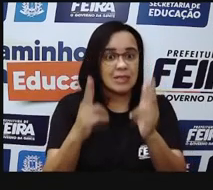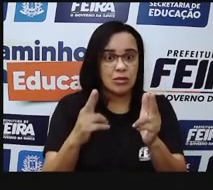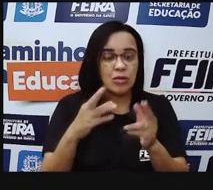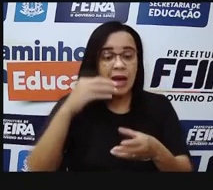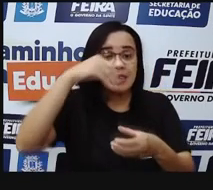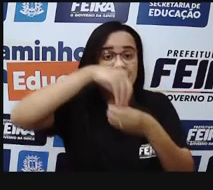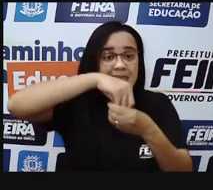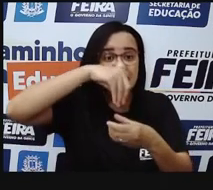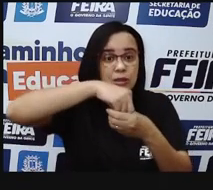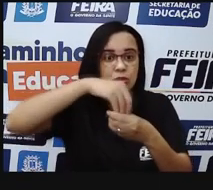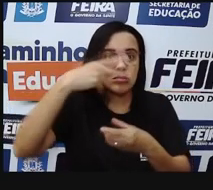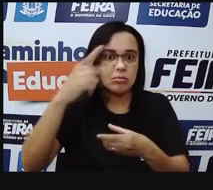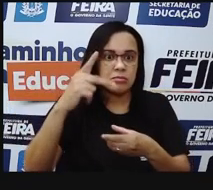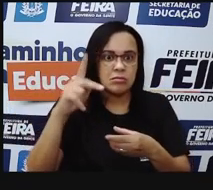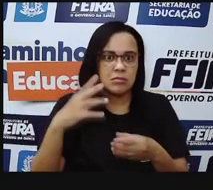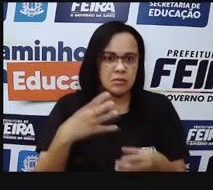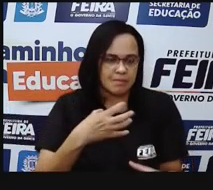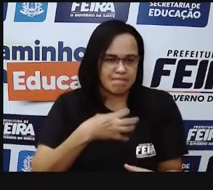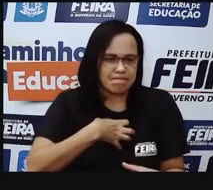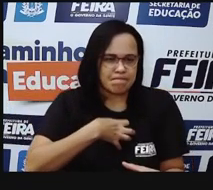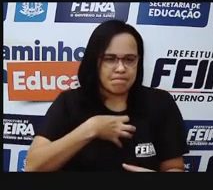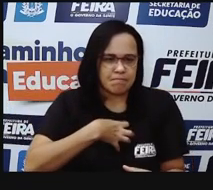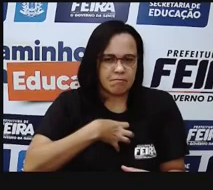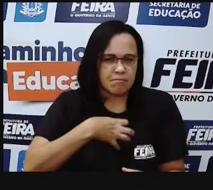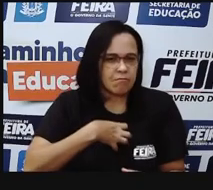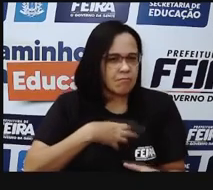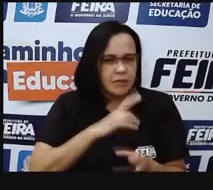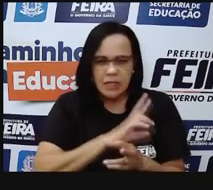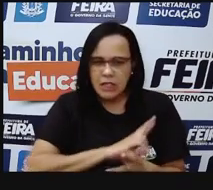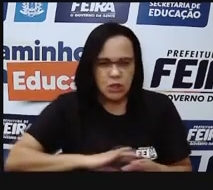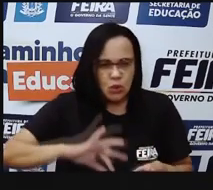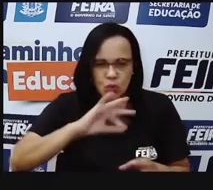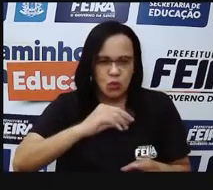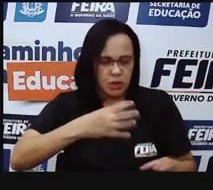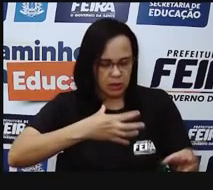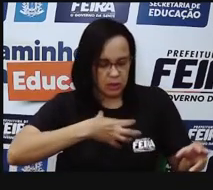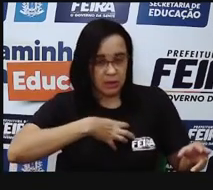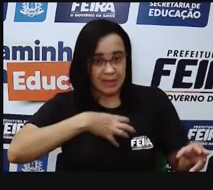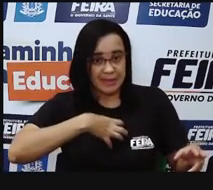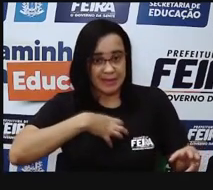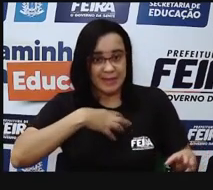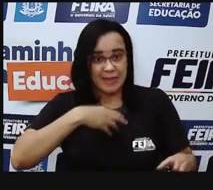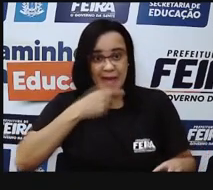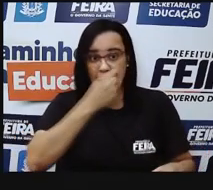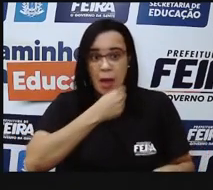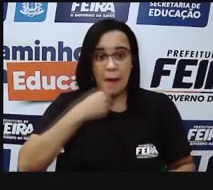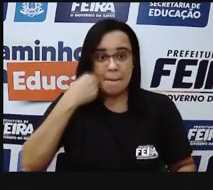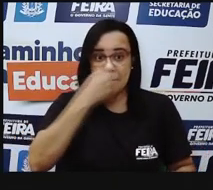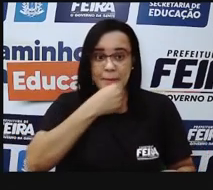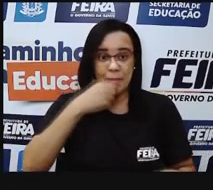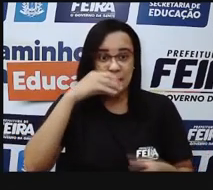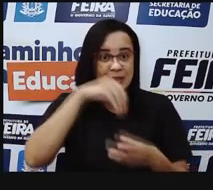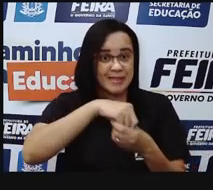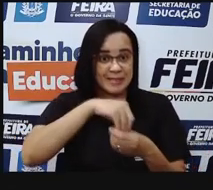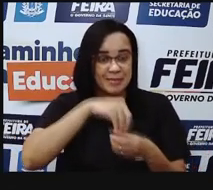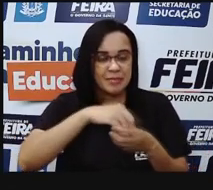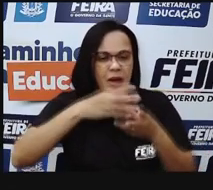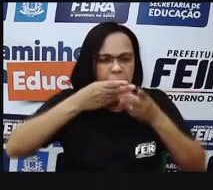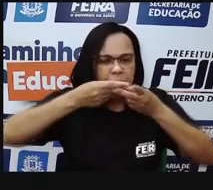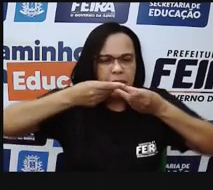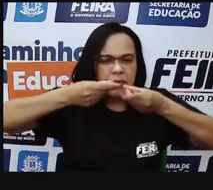língua onde a gente vai encontrar as papilas gustativas. O que são as papilas gustativas? Elas são